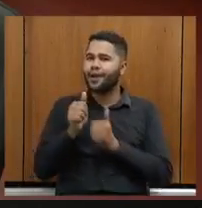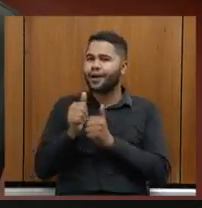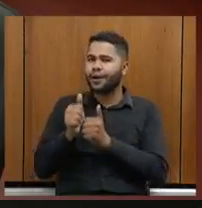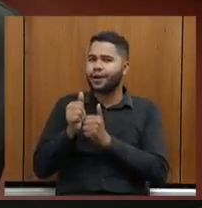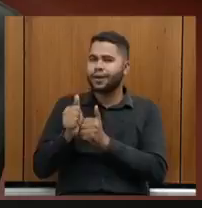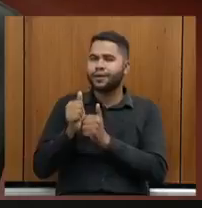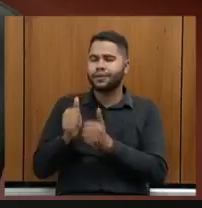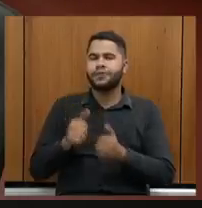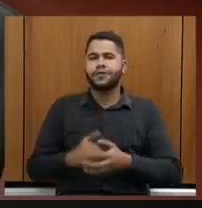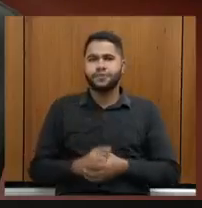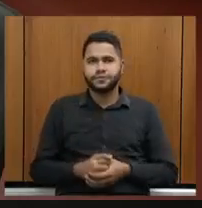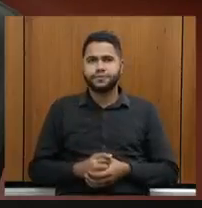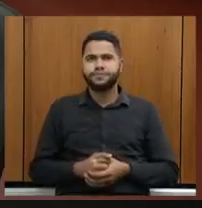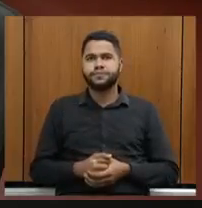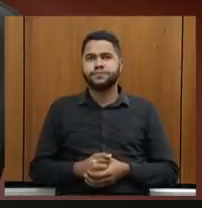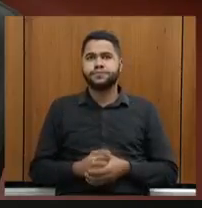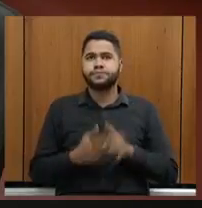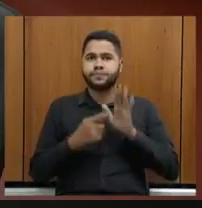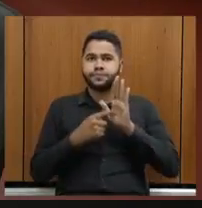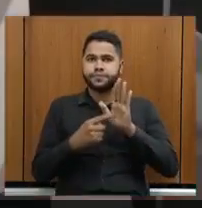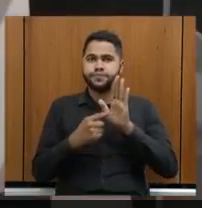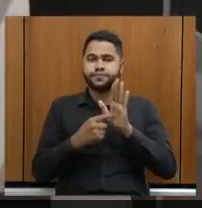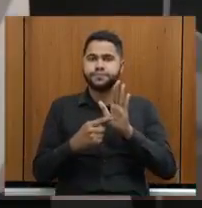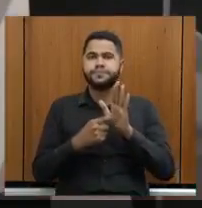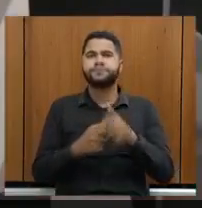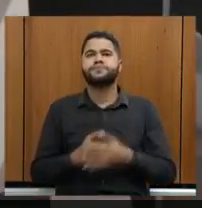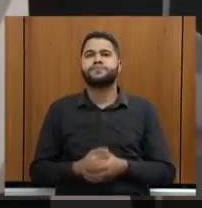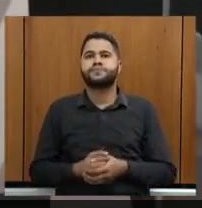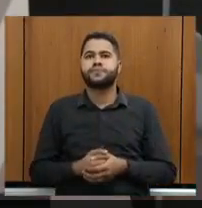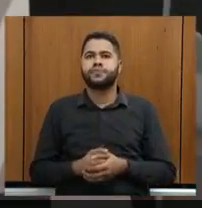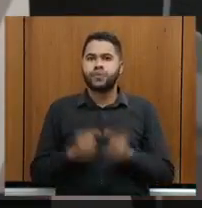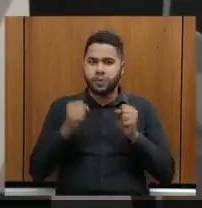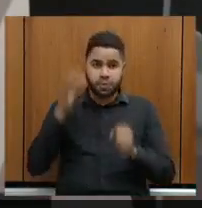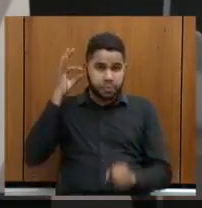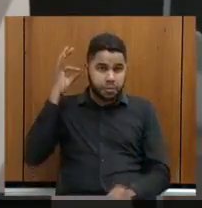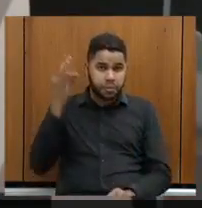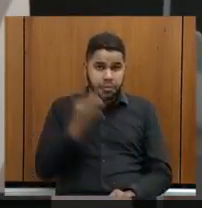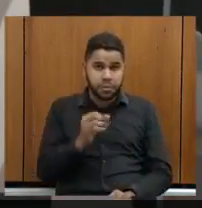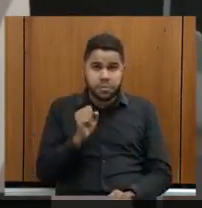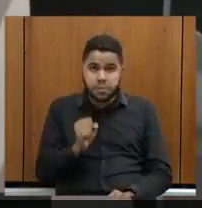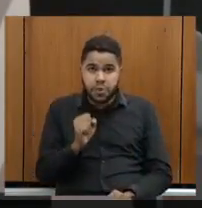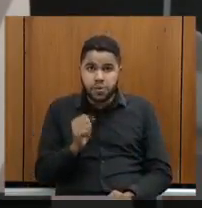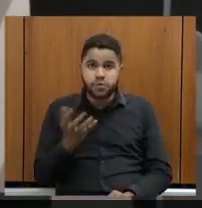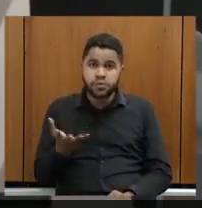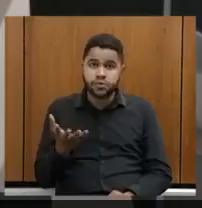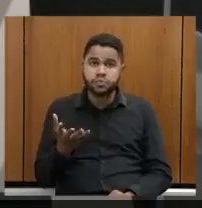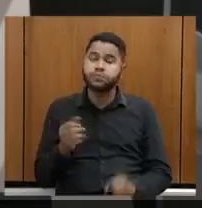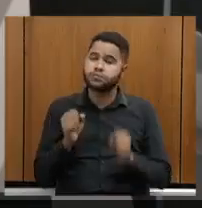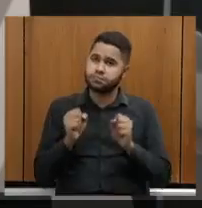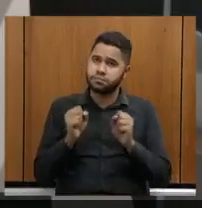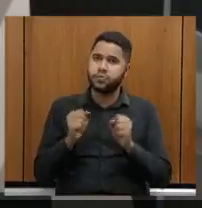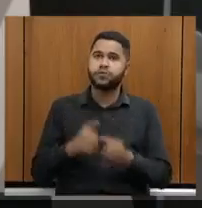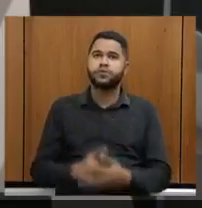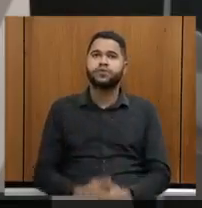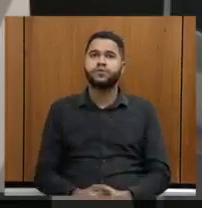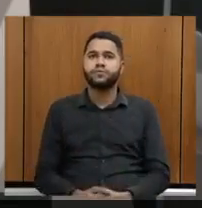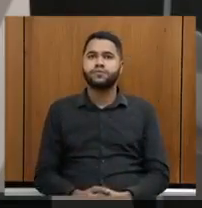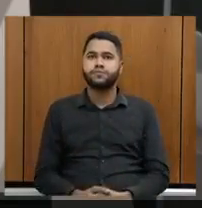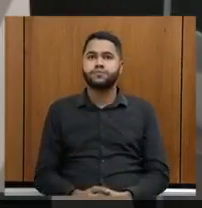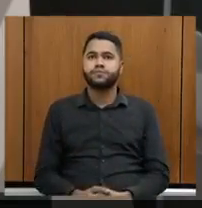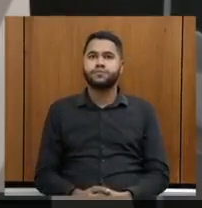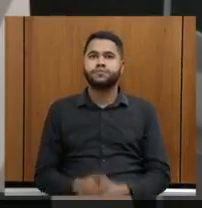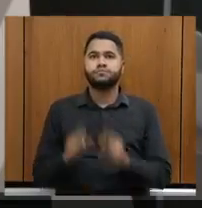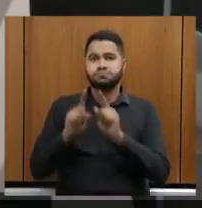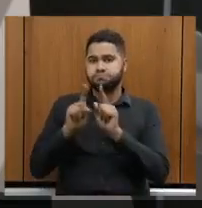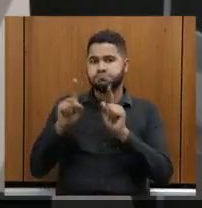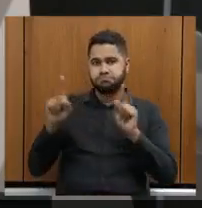a apresentação. Posso tirar a máscara daqui, deputado? Pode, pode tirar. Estamos com